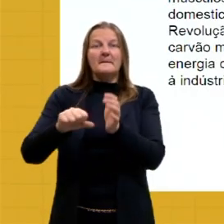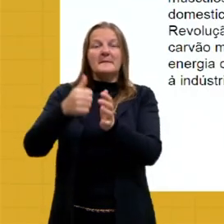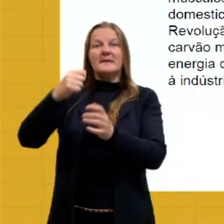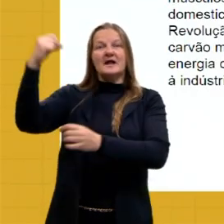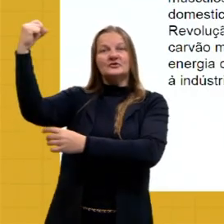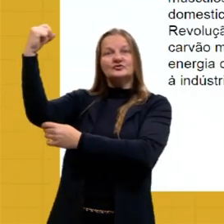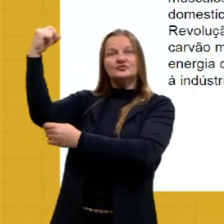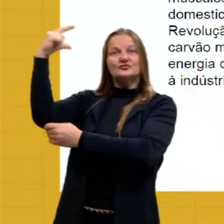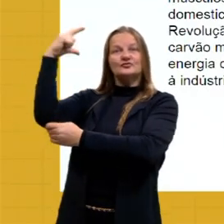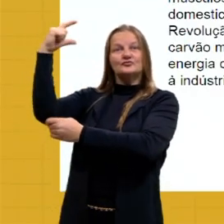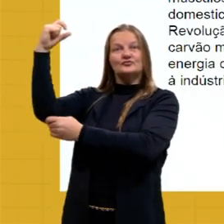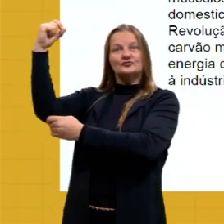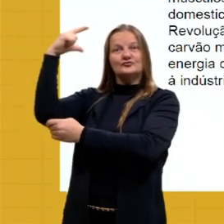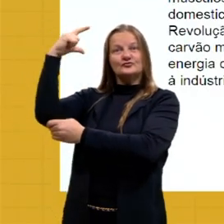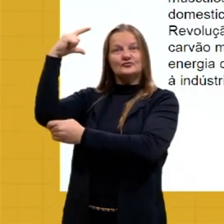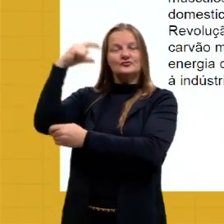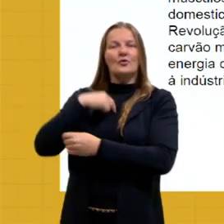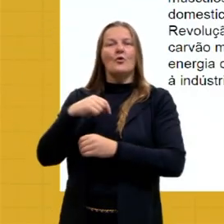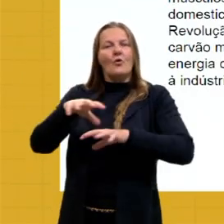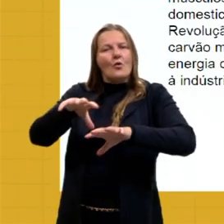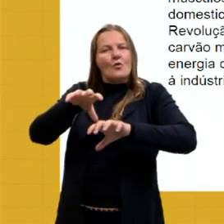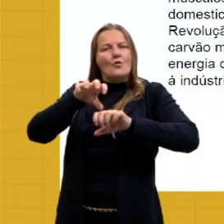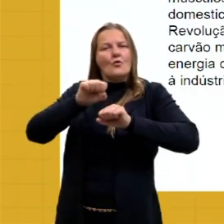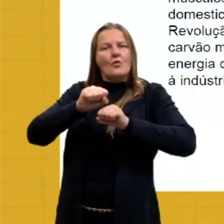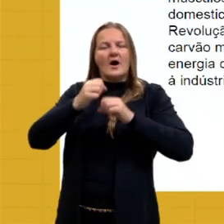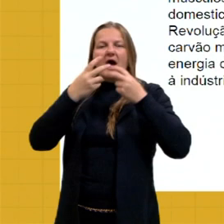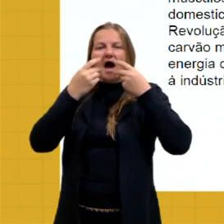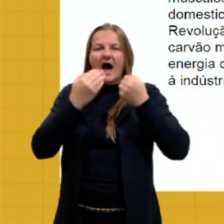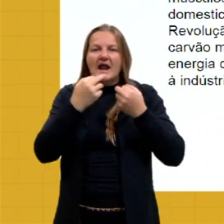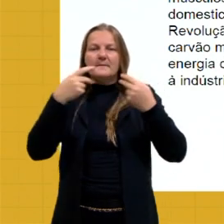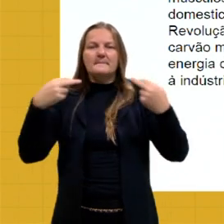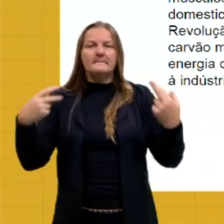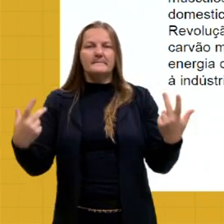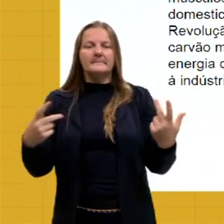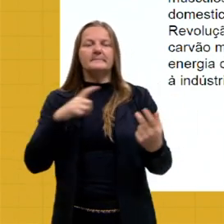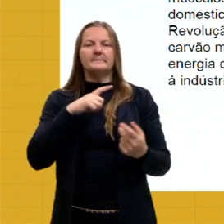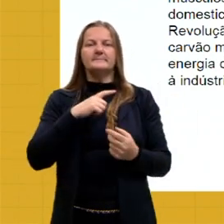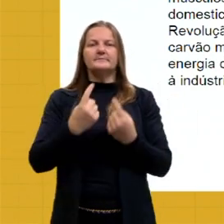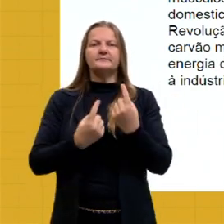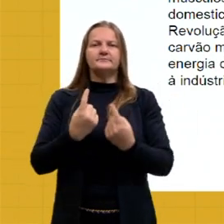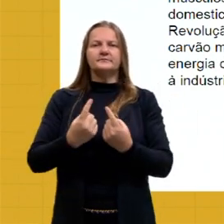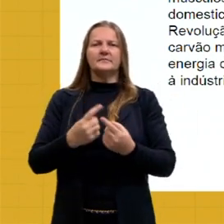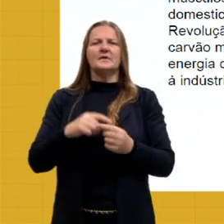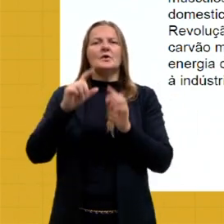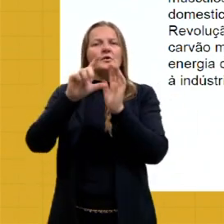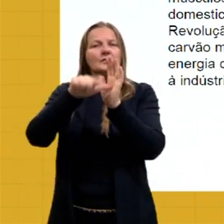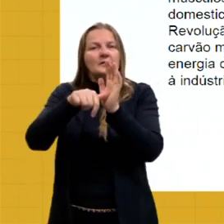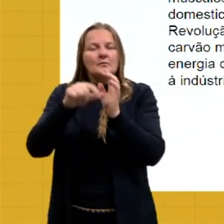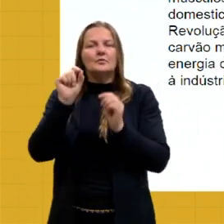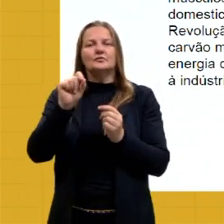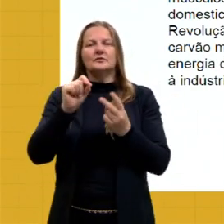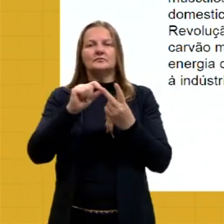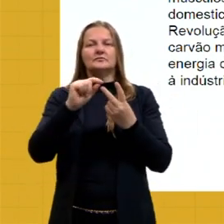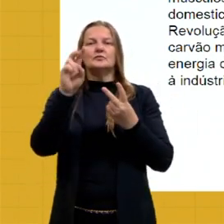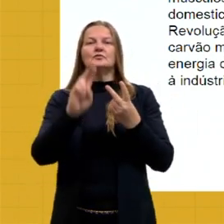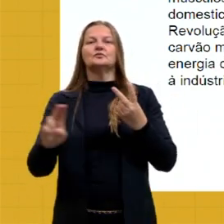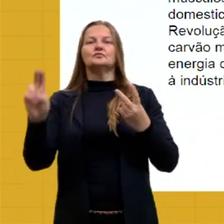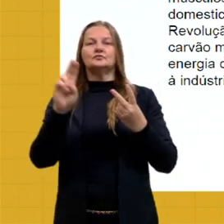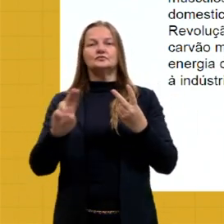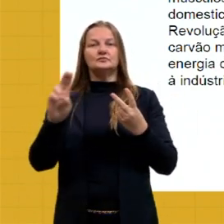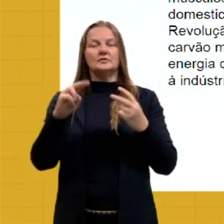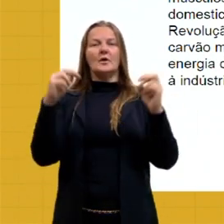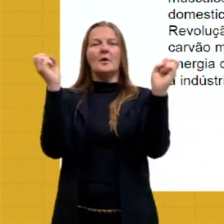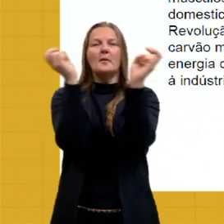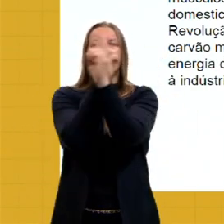sol, né, para secar ali algum alimento, secar alguma questão aí, tá? Depois nós tivemos também a utilização dessa energia